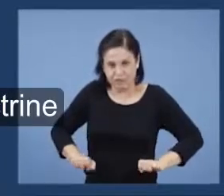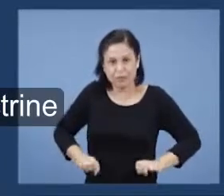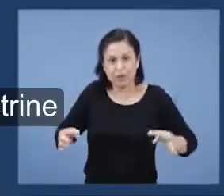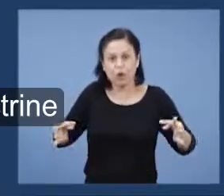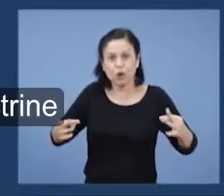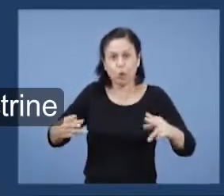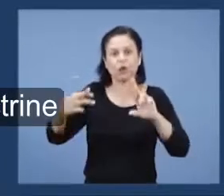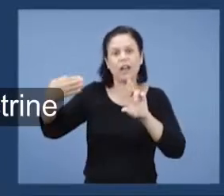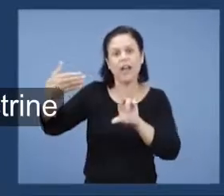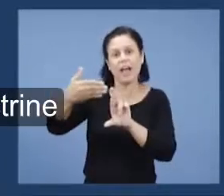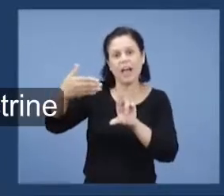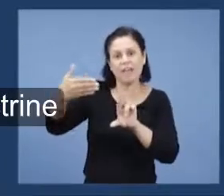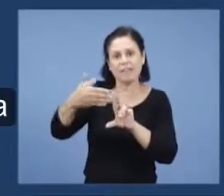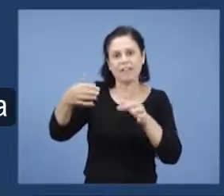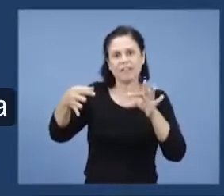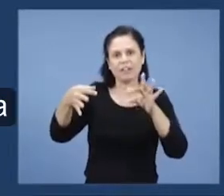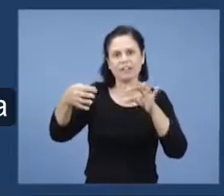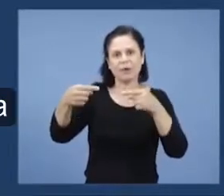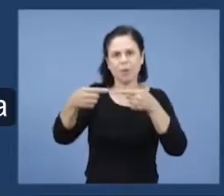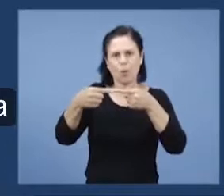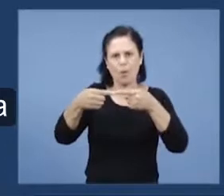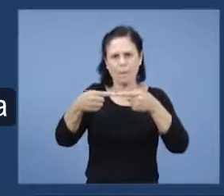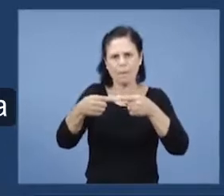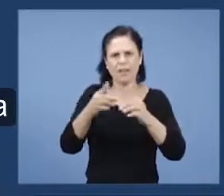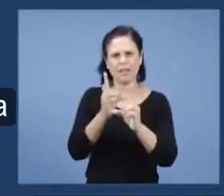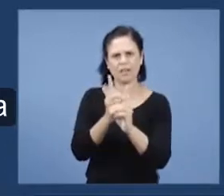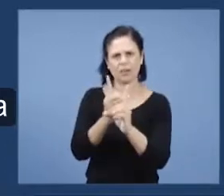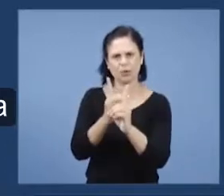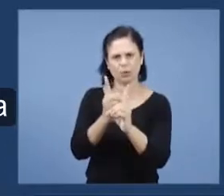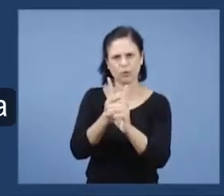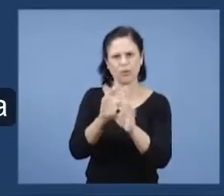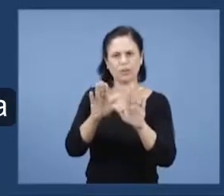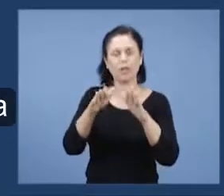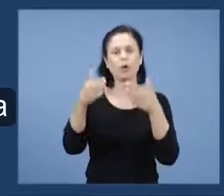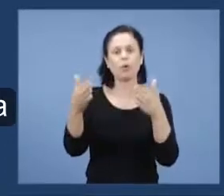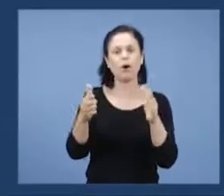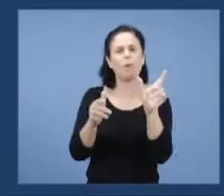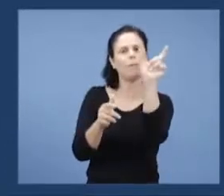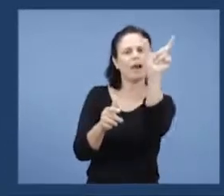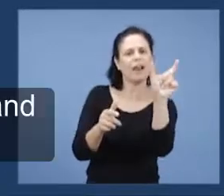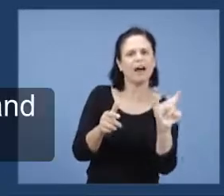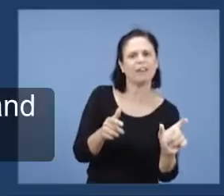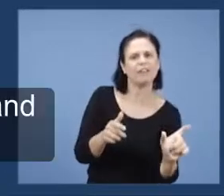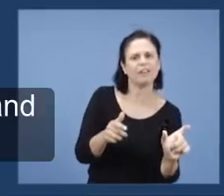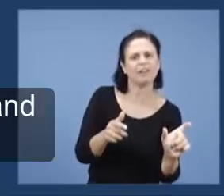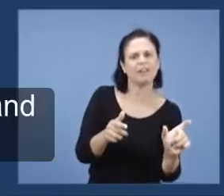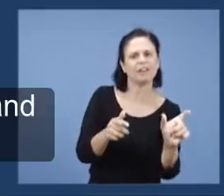Esmirna, em relação a doutrina e testemunho. Agora, nós vamos ver de Esmirna.